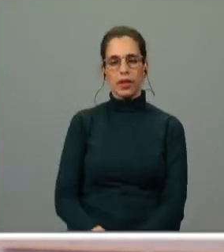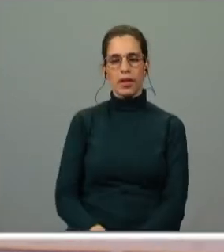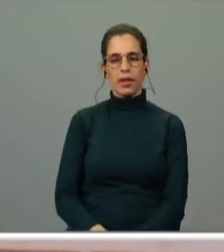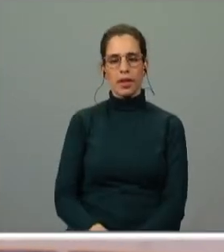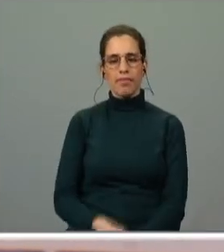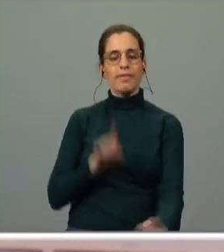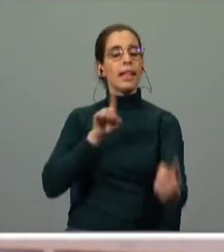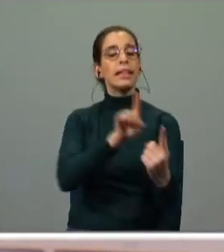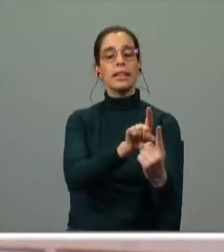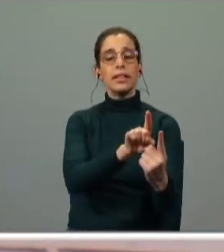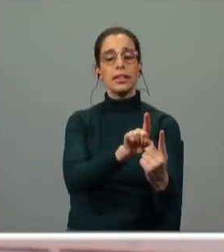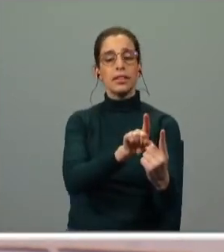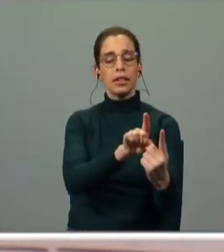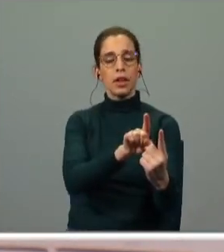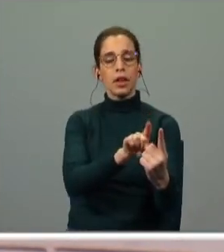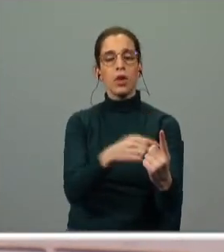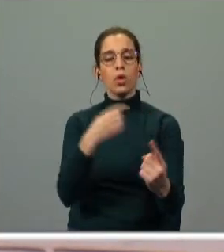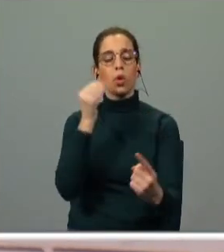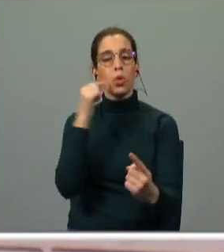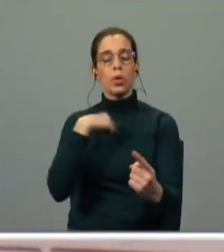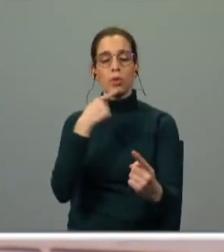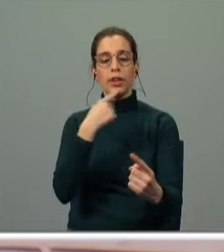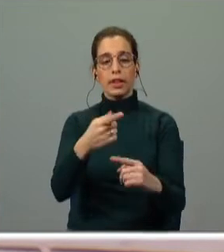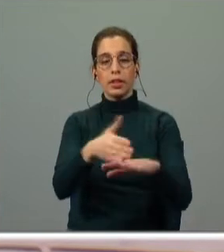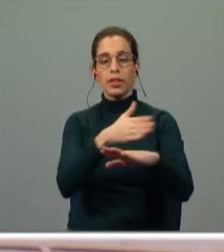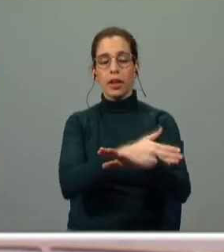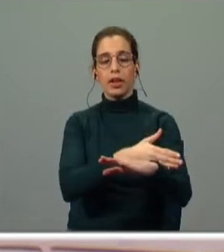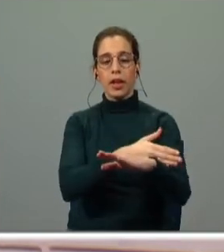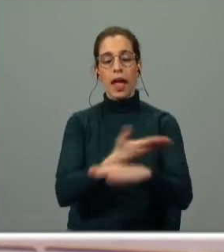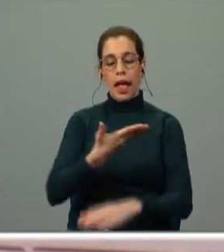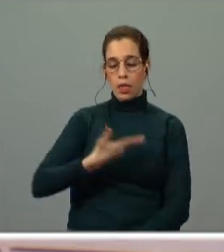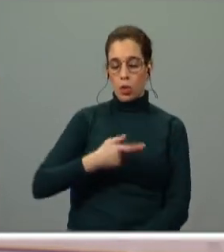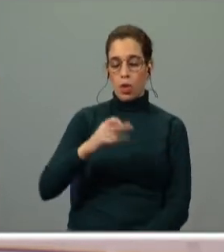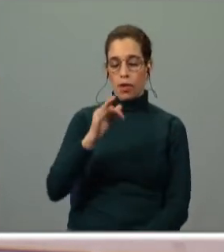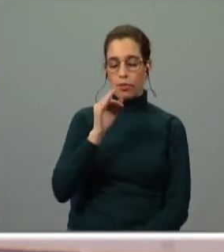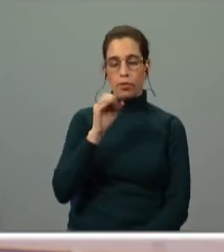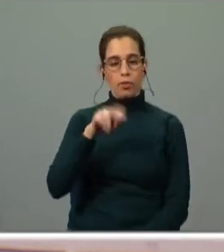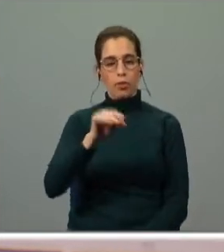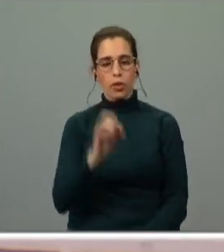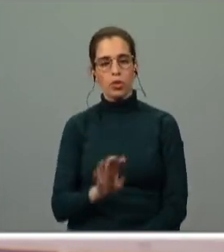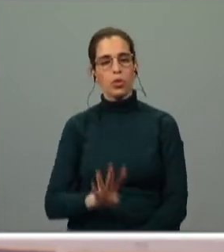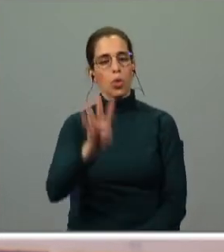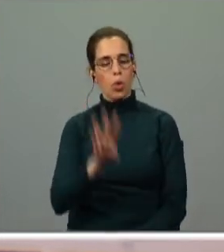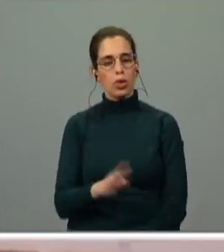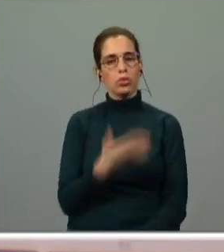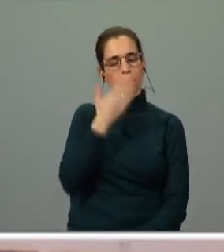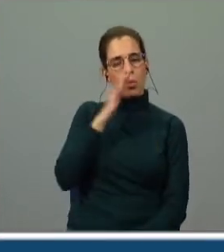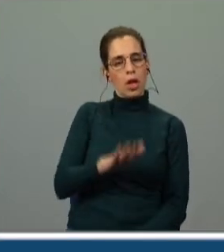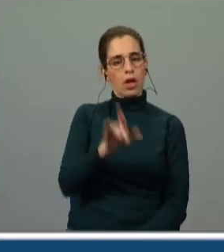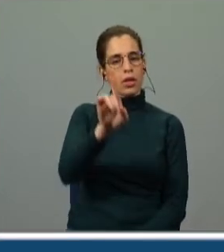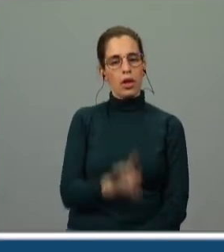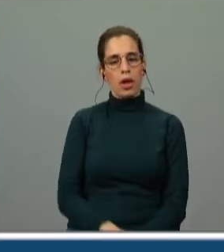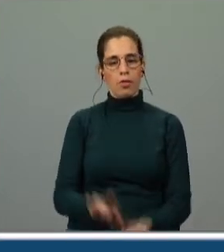Ela dirige-se, como eu dizia logo no princípio, a Dom Afonso IV, numa atitude súplica. Repara neste